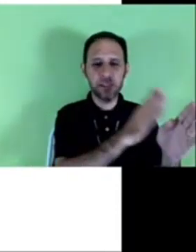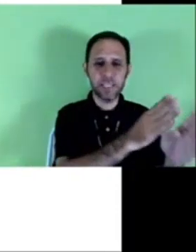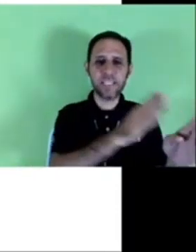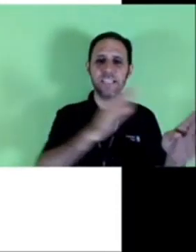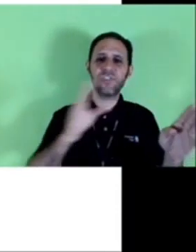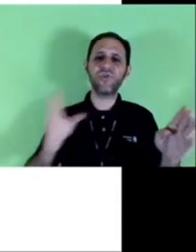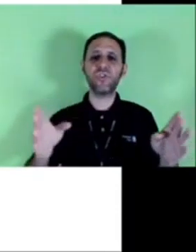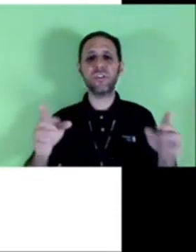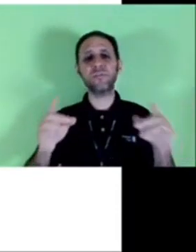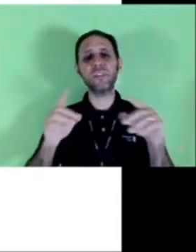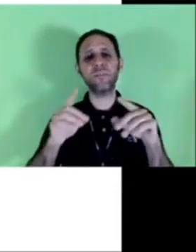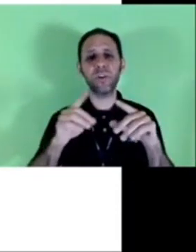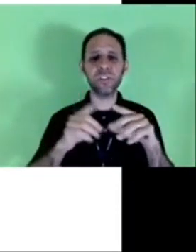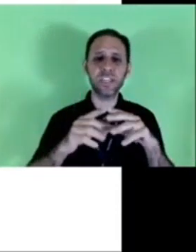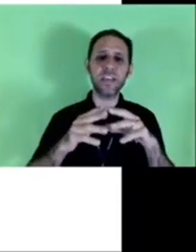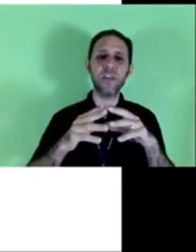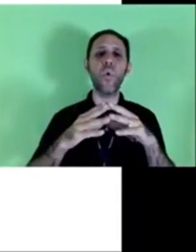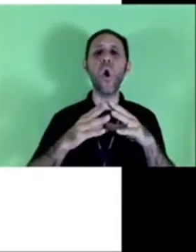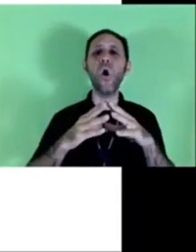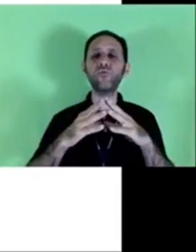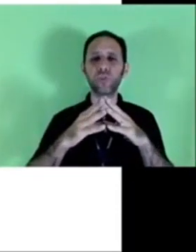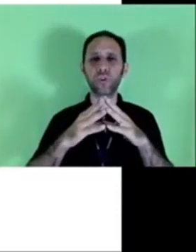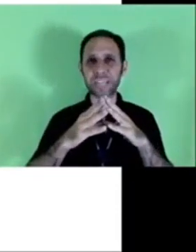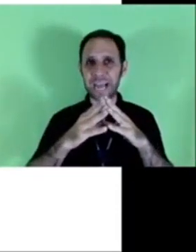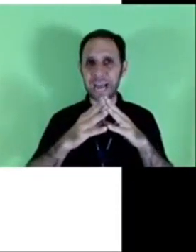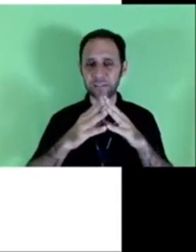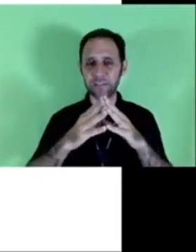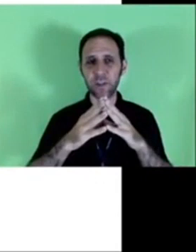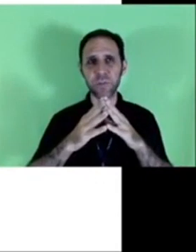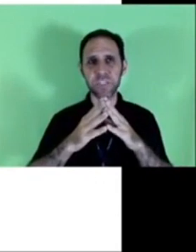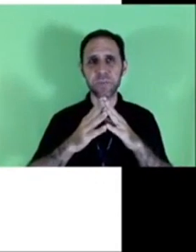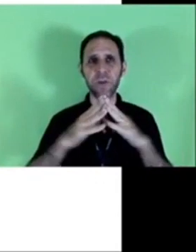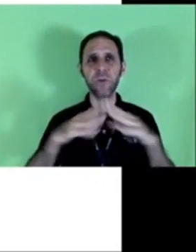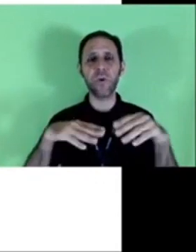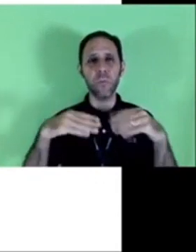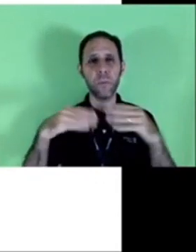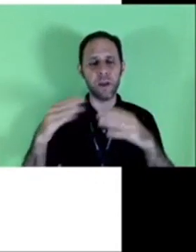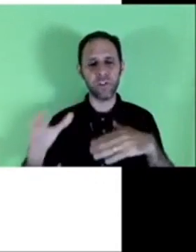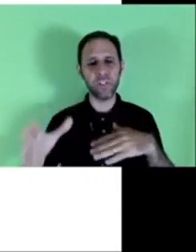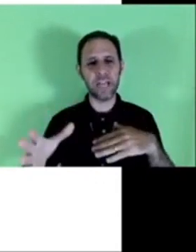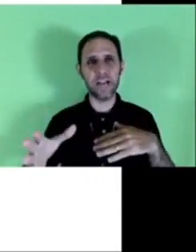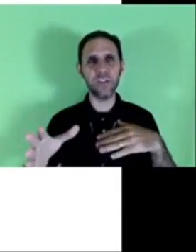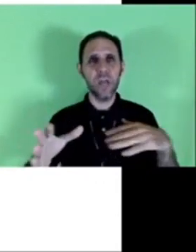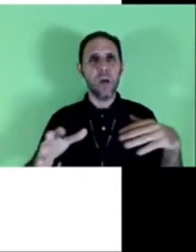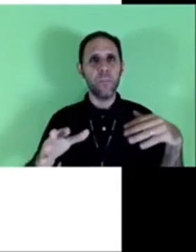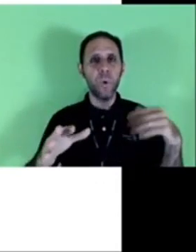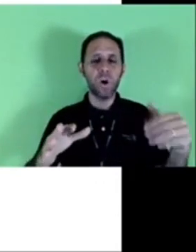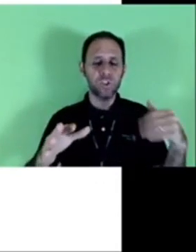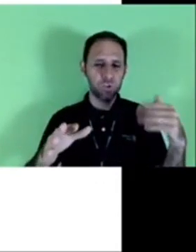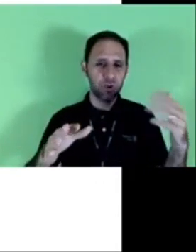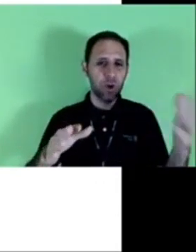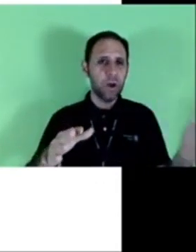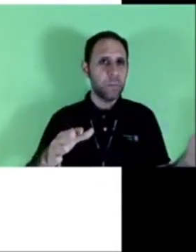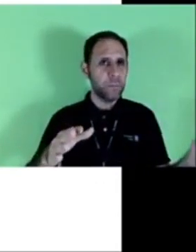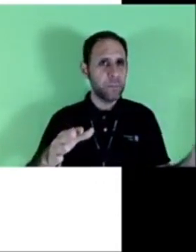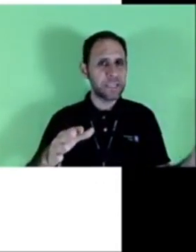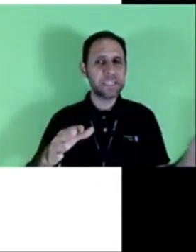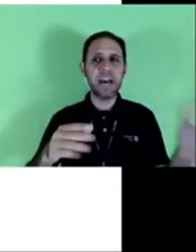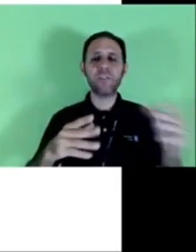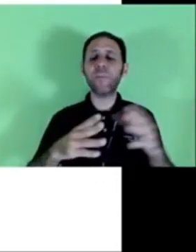Entre 16 e 18 anos, você pode ser o outorgado. Então, por exemplo, eu como maior de idade, posso